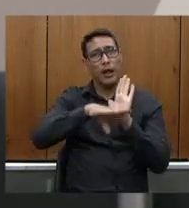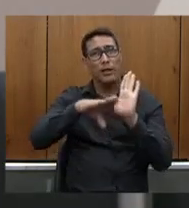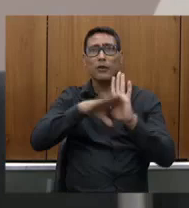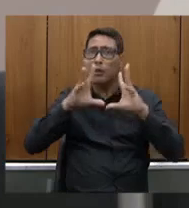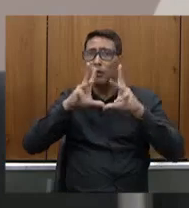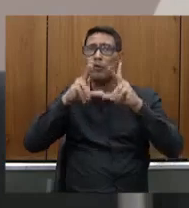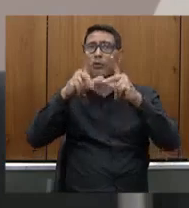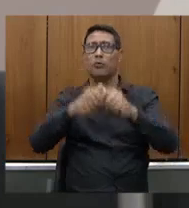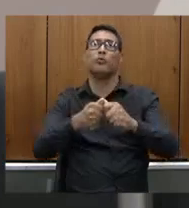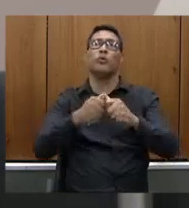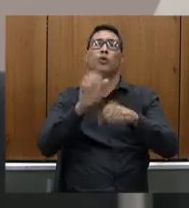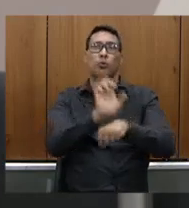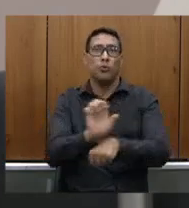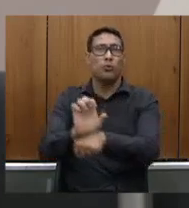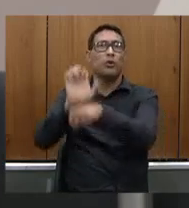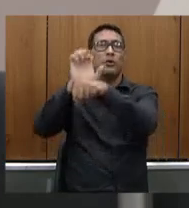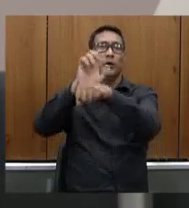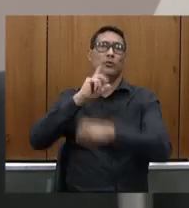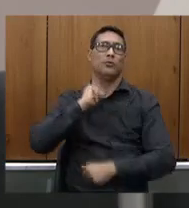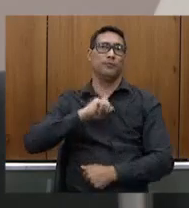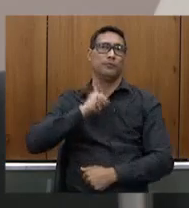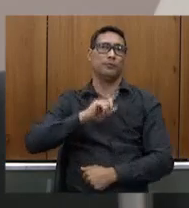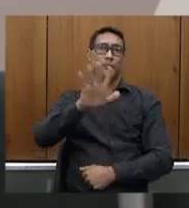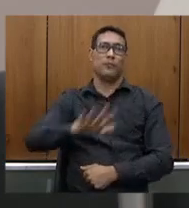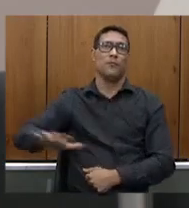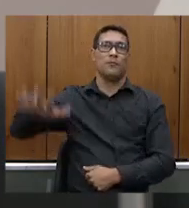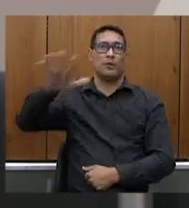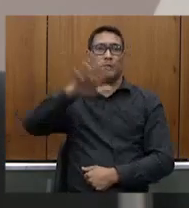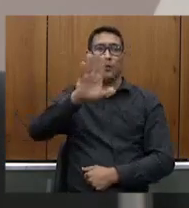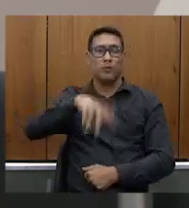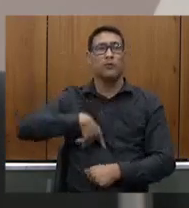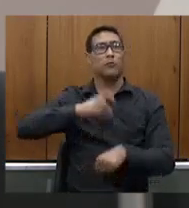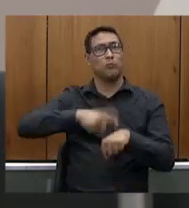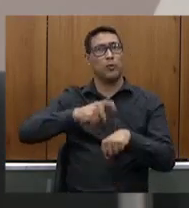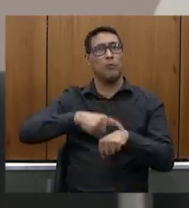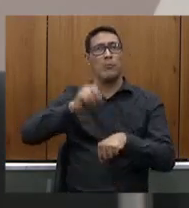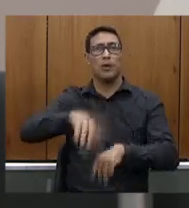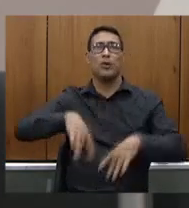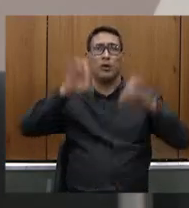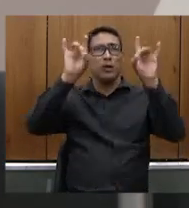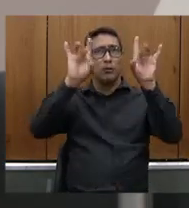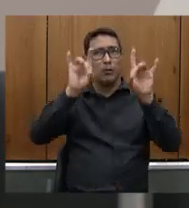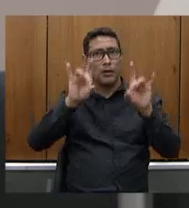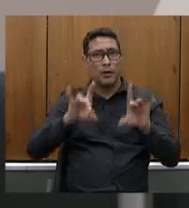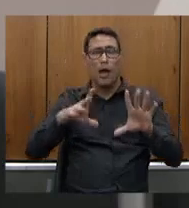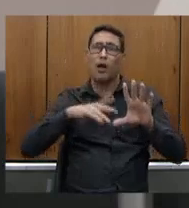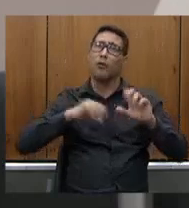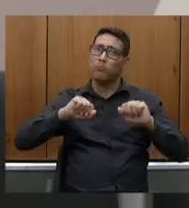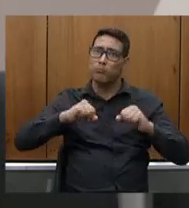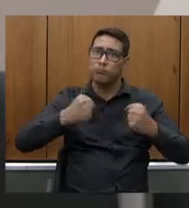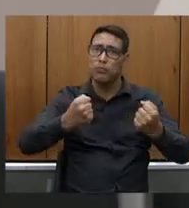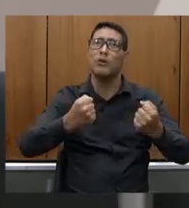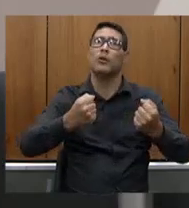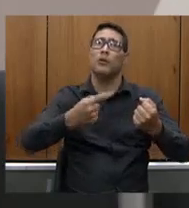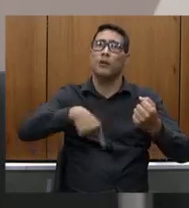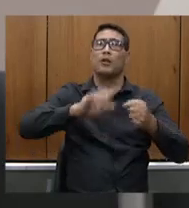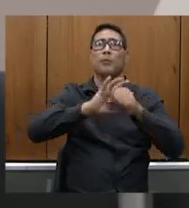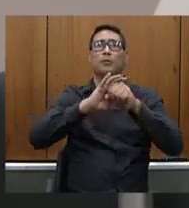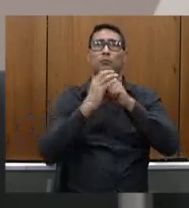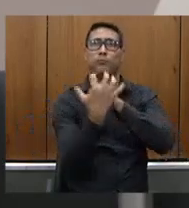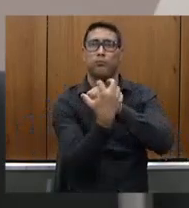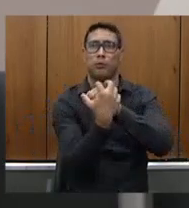Gerais então foi um momento muito especial o enfrentamento da covid secretário Fábio